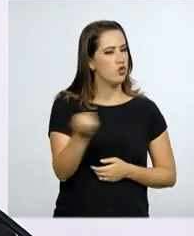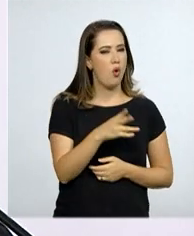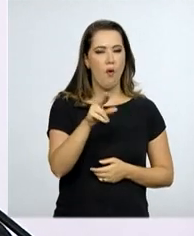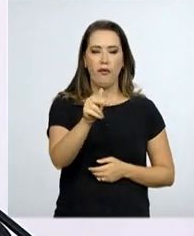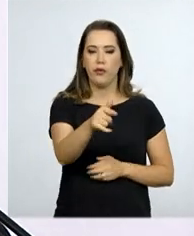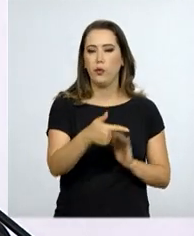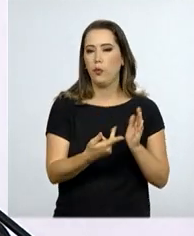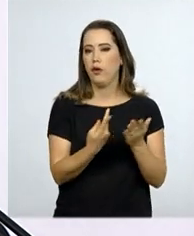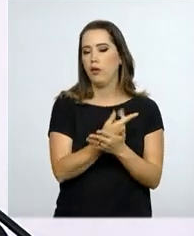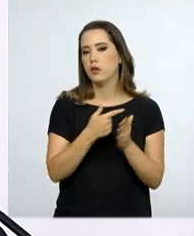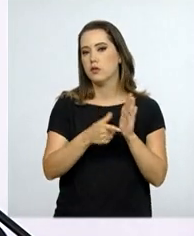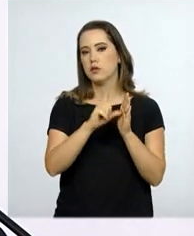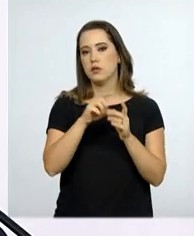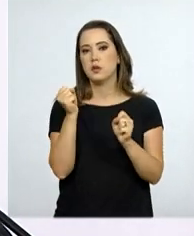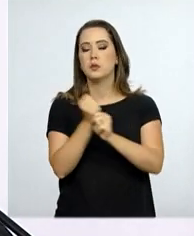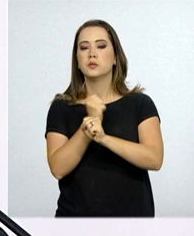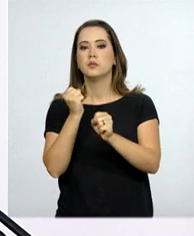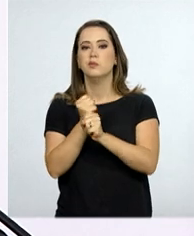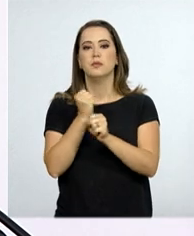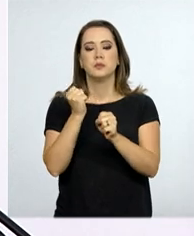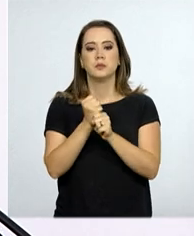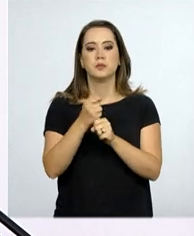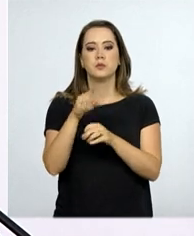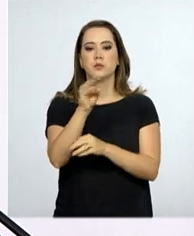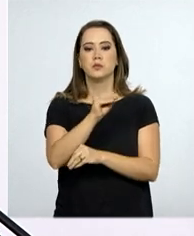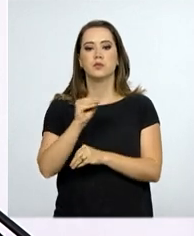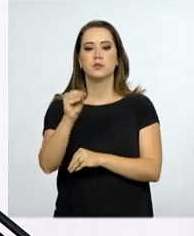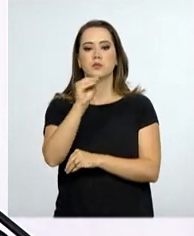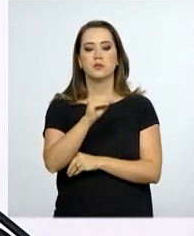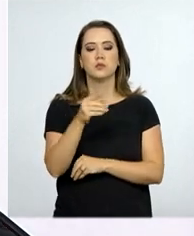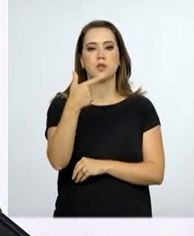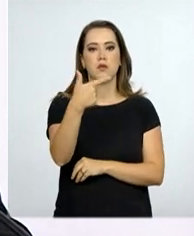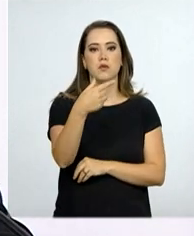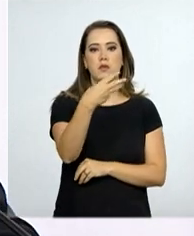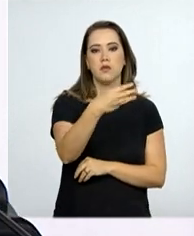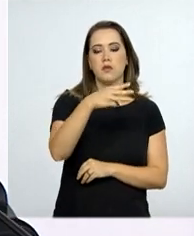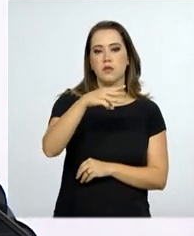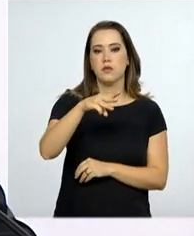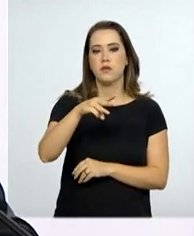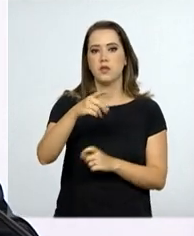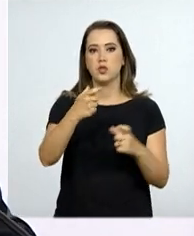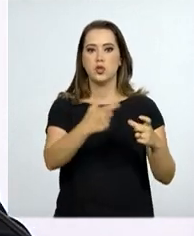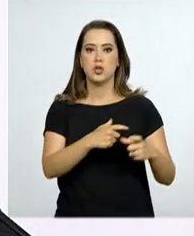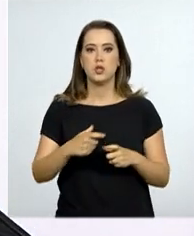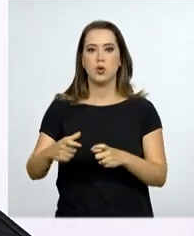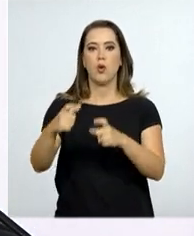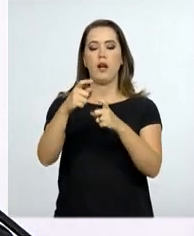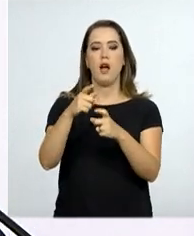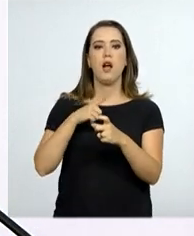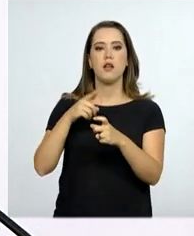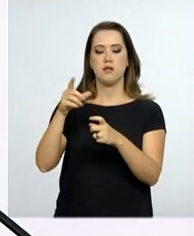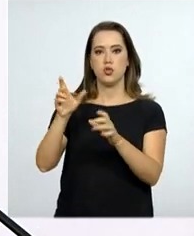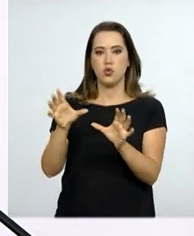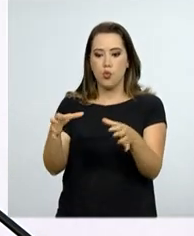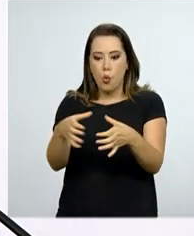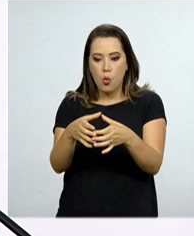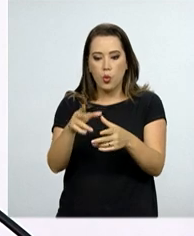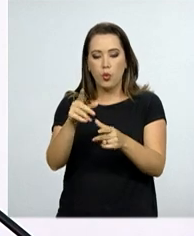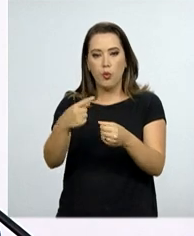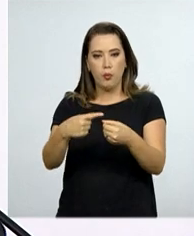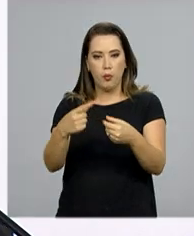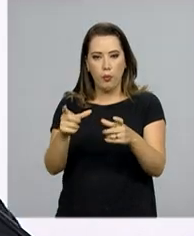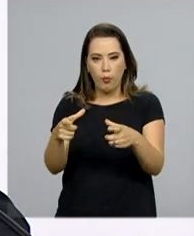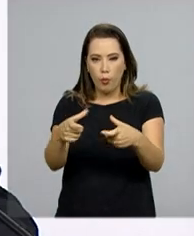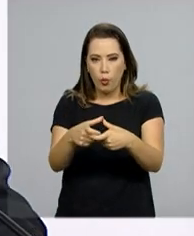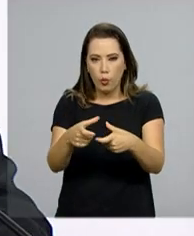que é a construção para atender 23 reservas extrativistas na Amazônia, nos cinco